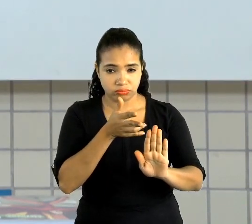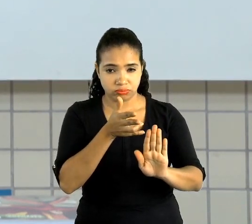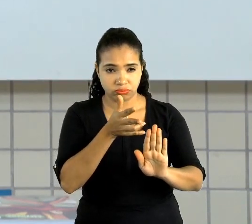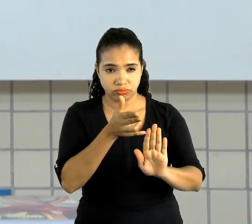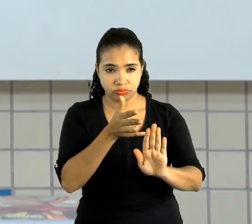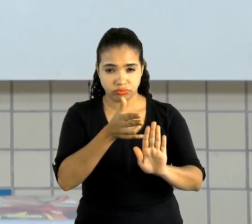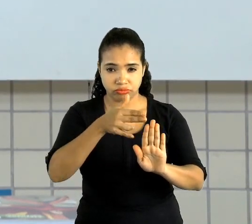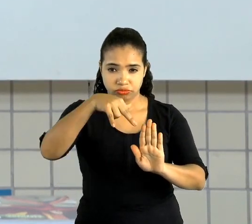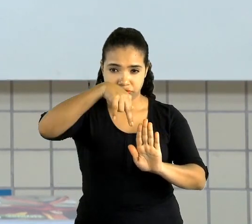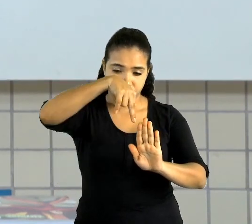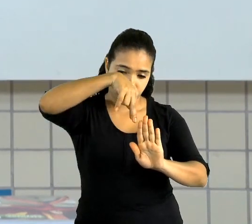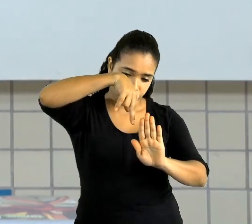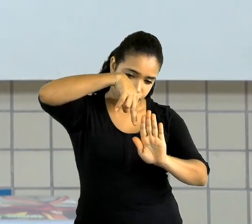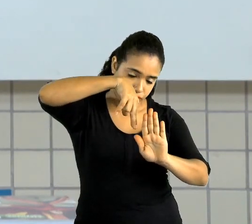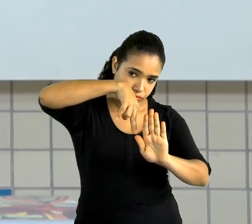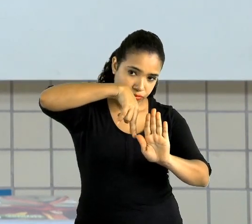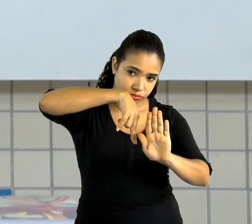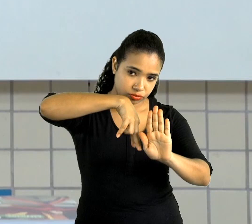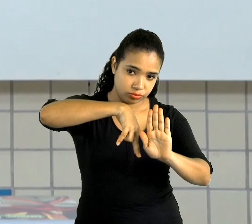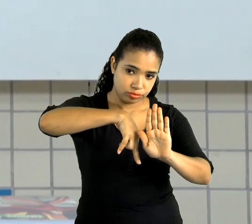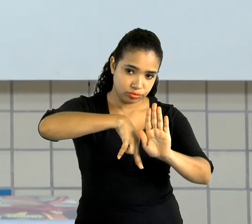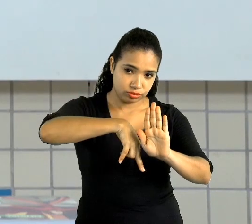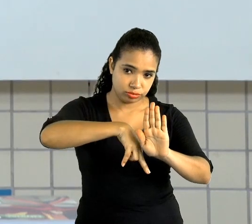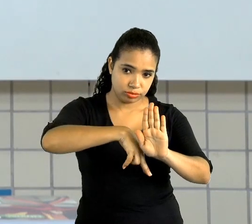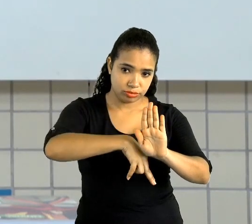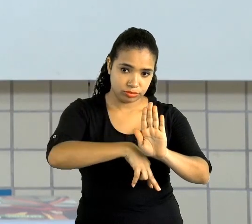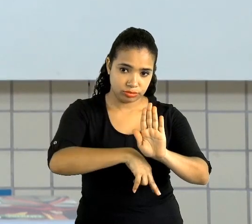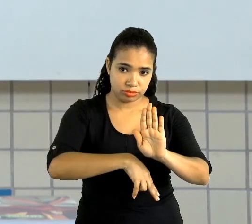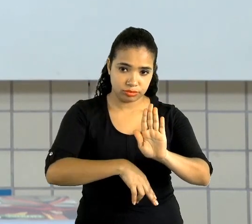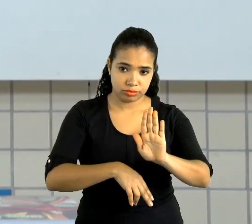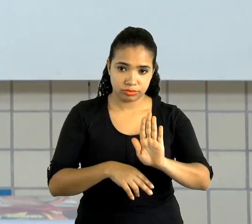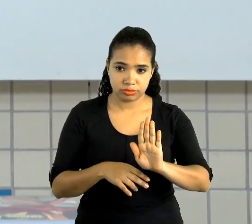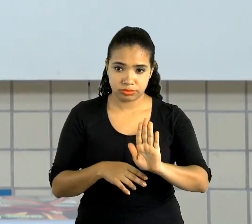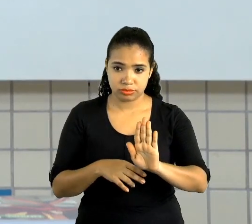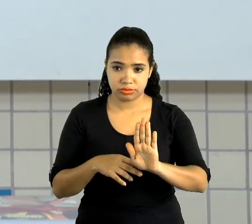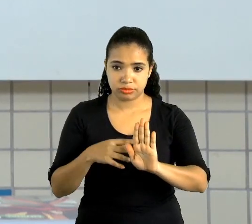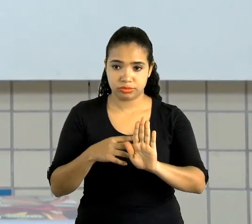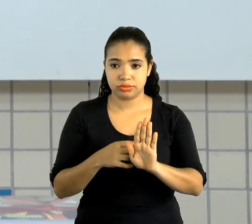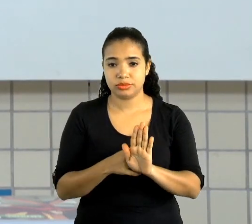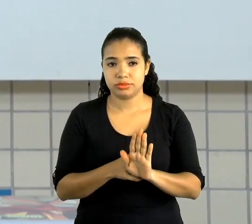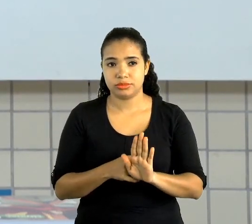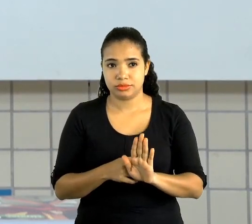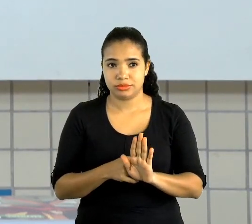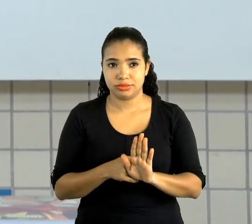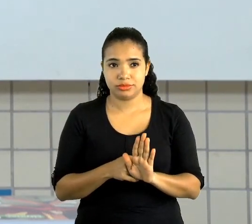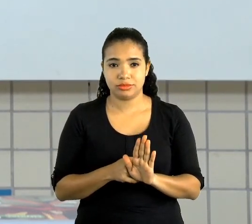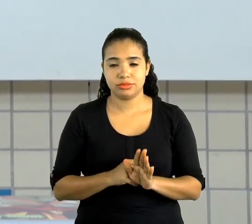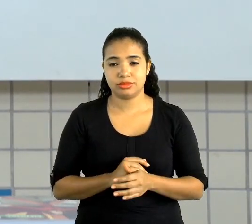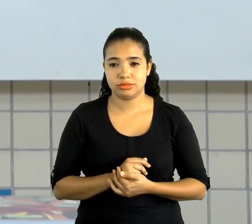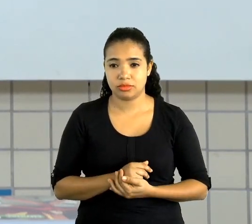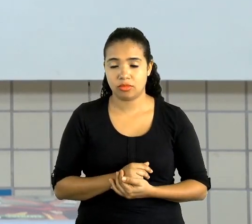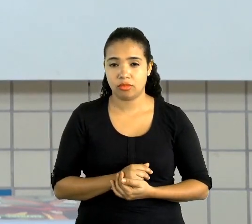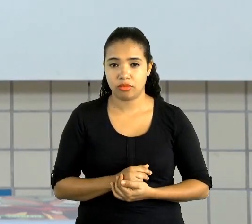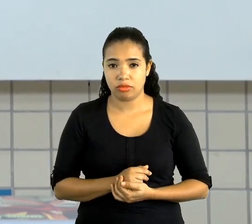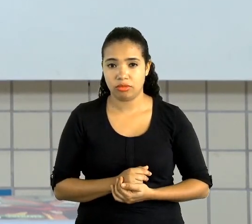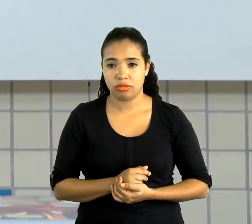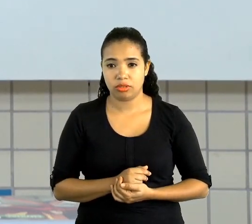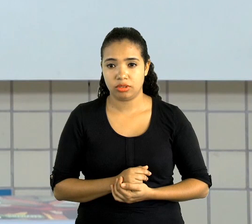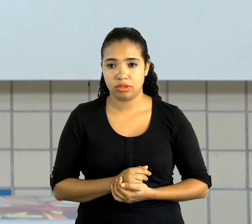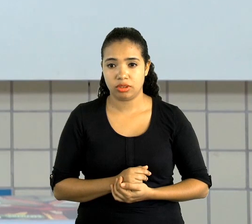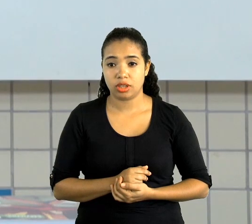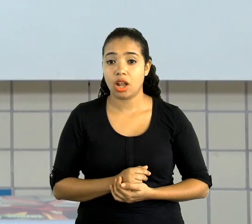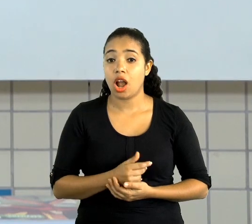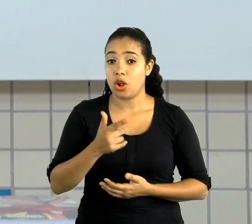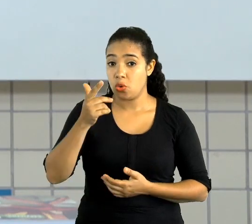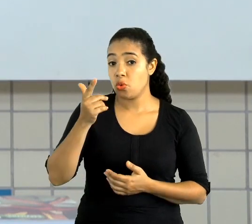Primeira lateral reta. Olha aqui, ó, já estou fazendo aqui o outro no